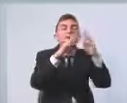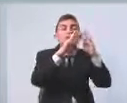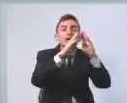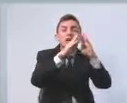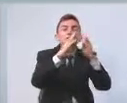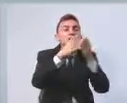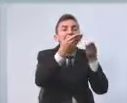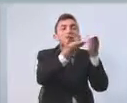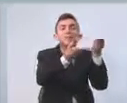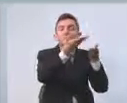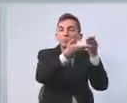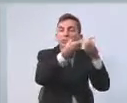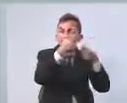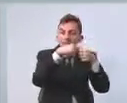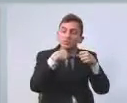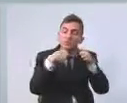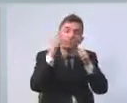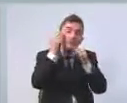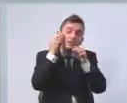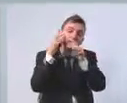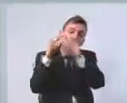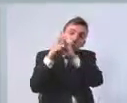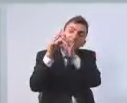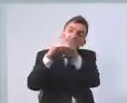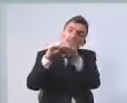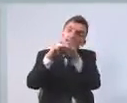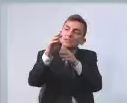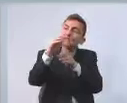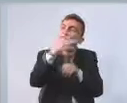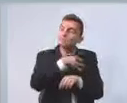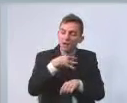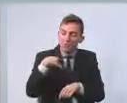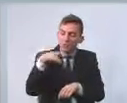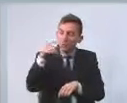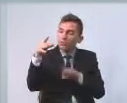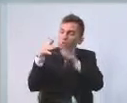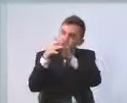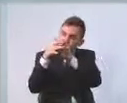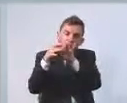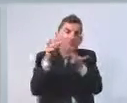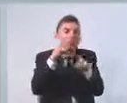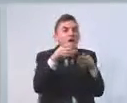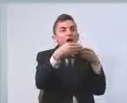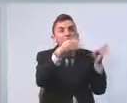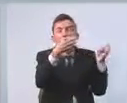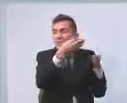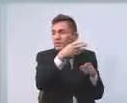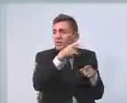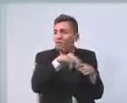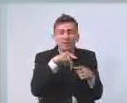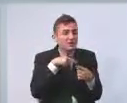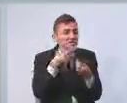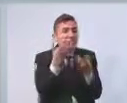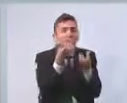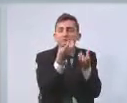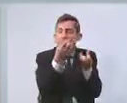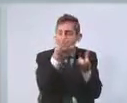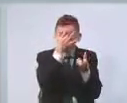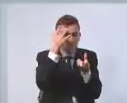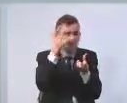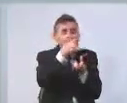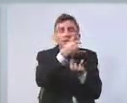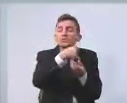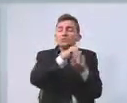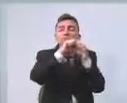aí com a Secretaria de Saúde, e porque realmente está infestado a droga aqui